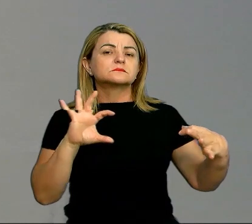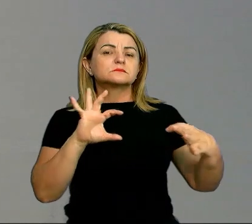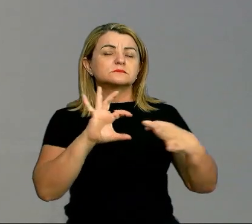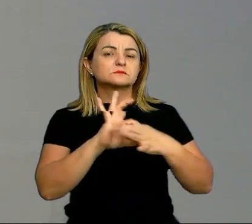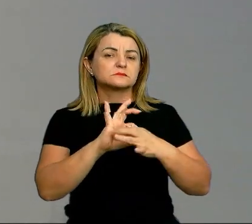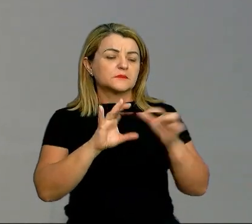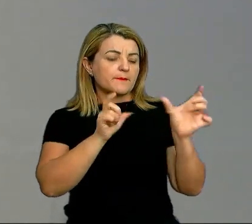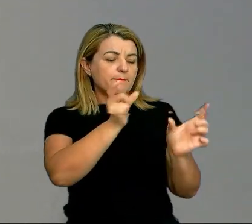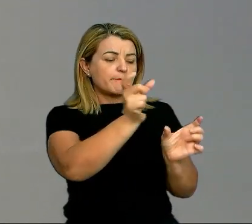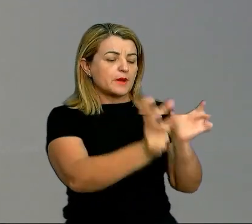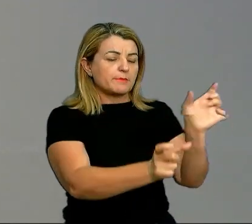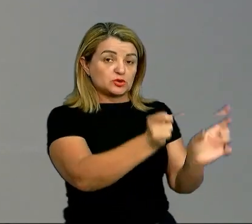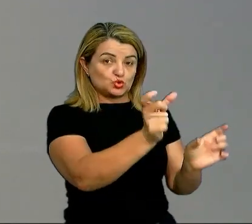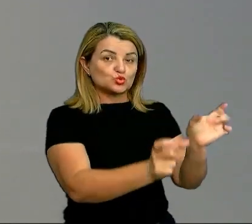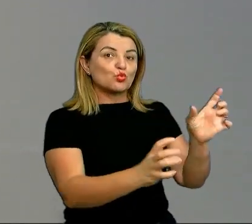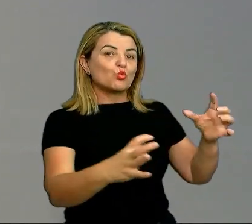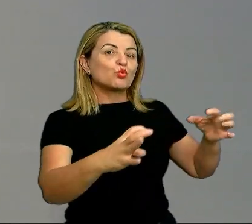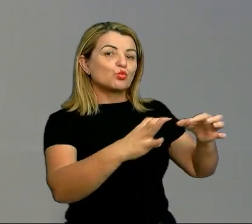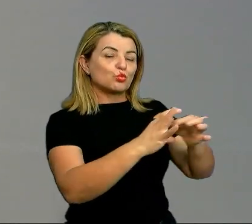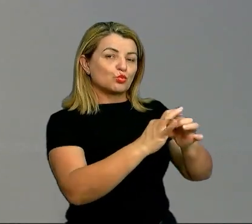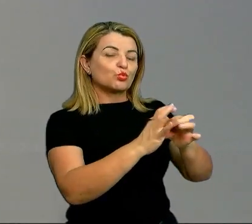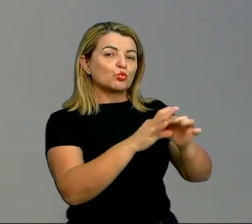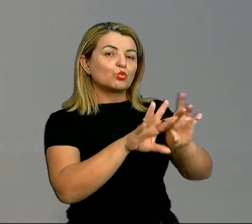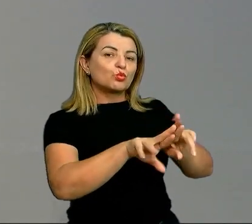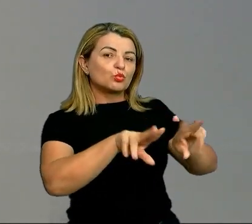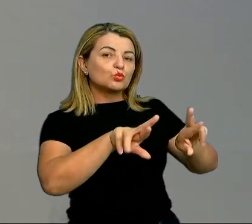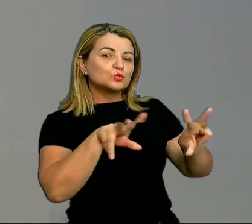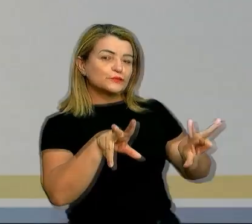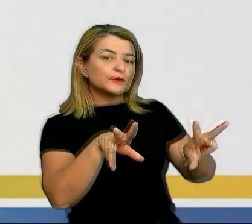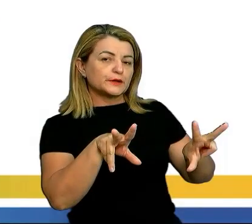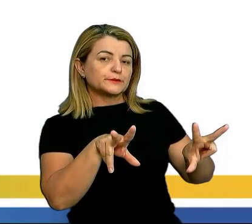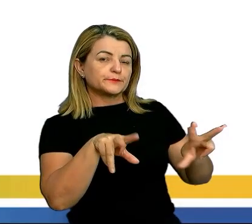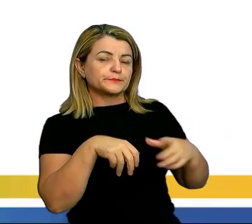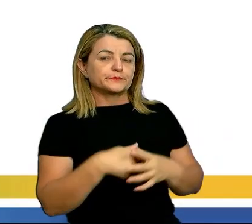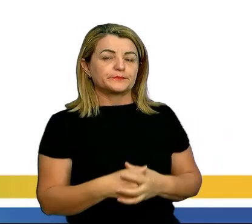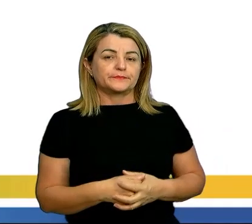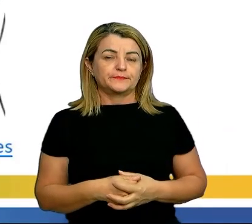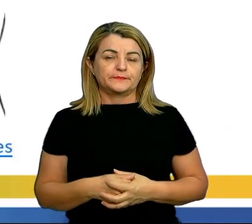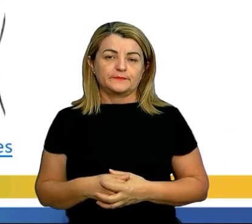todos esses heterônimos e que diferem uns dos outros, tá?